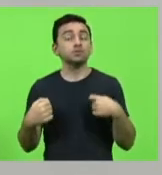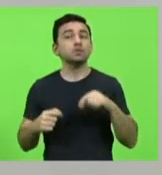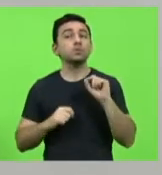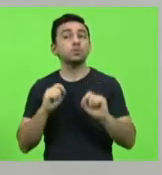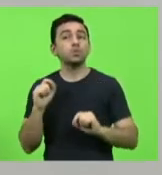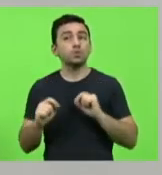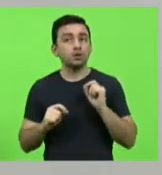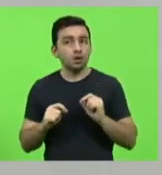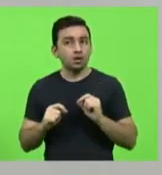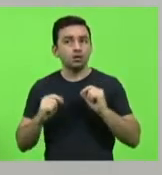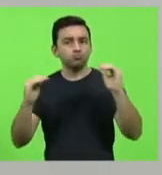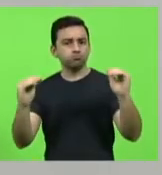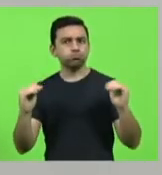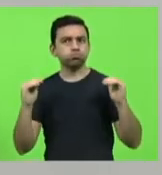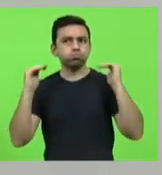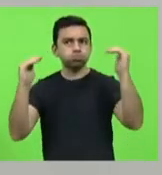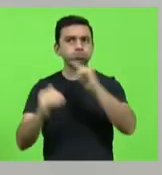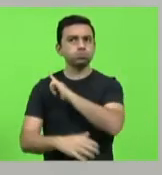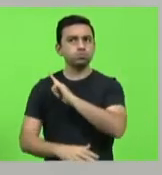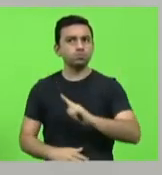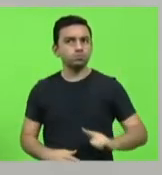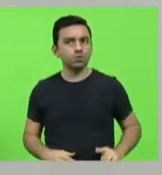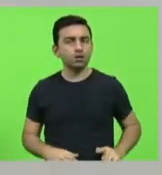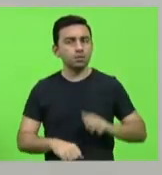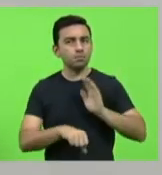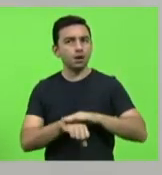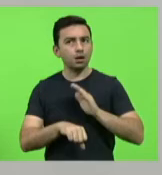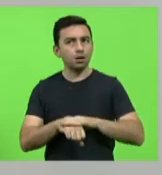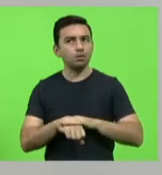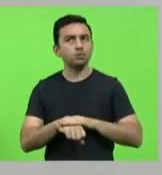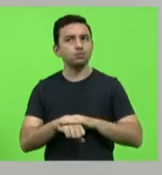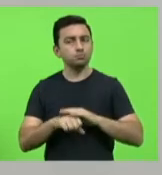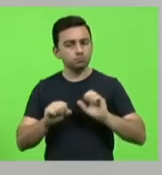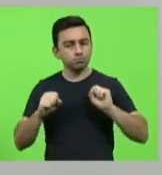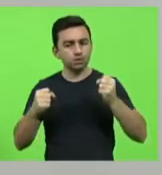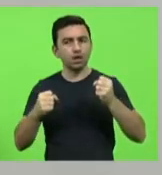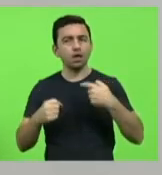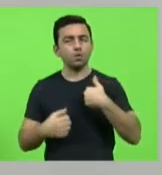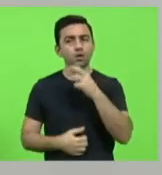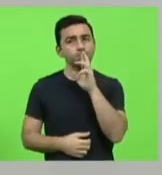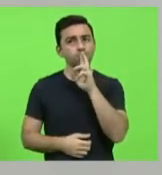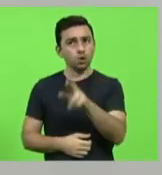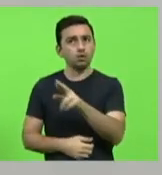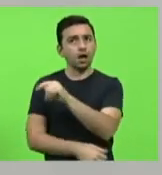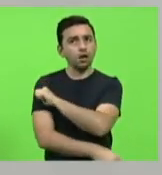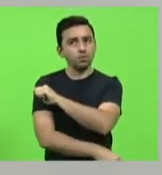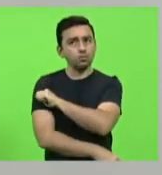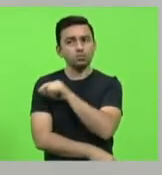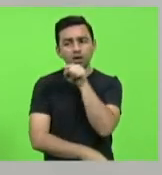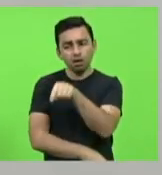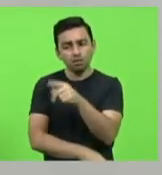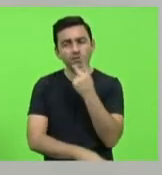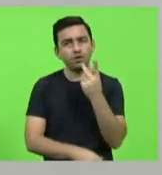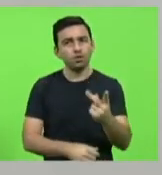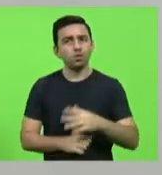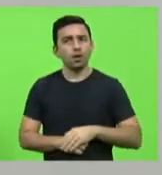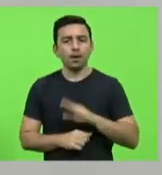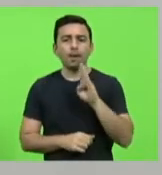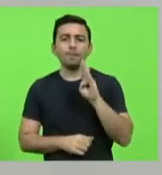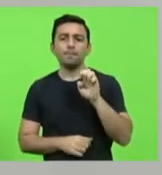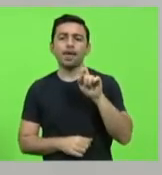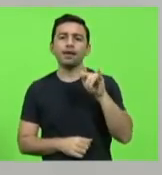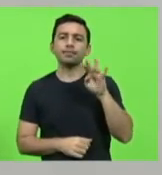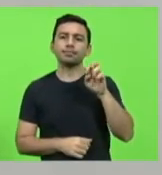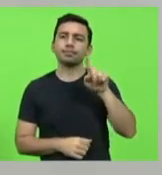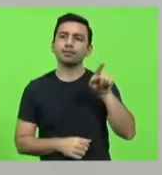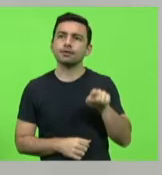autoridades tomem alguma medida. A gente está dando aqui uma resposta ao apelo daquela aluna que os senhores viram no início do pronunciamento. A Beatriz está perguntando para